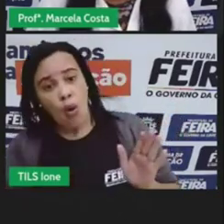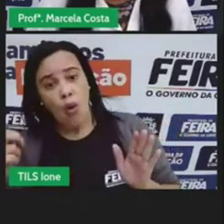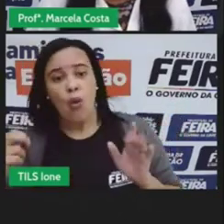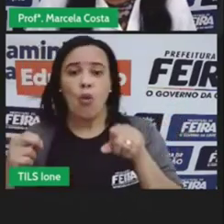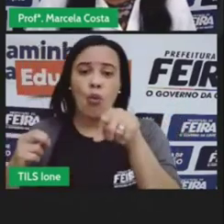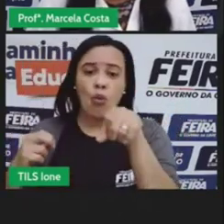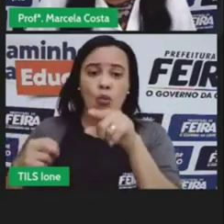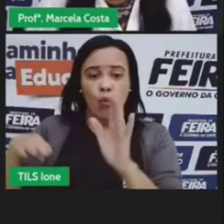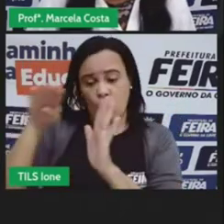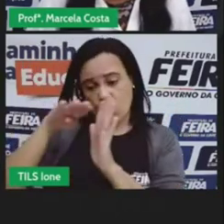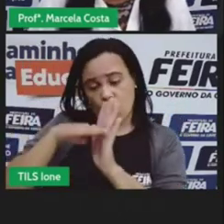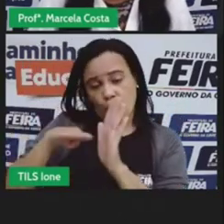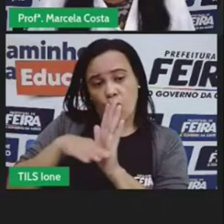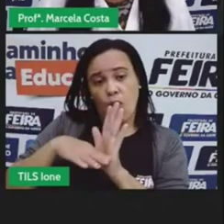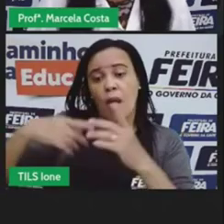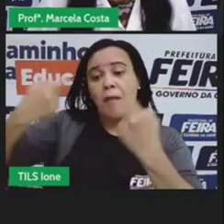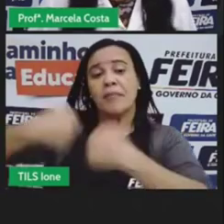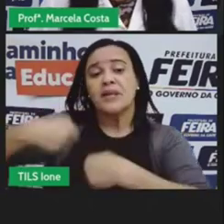eu preciso